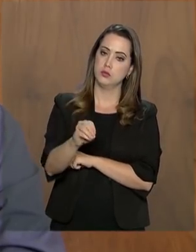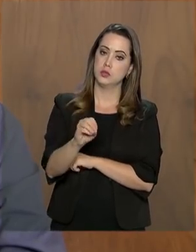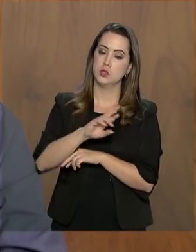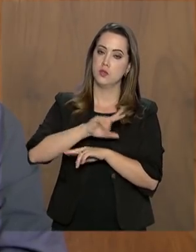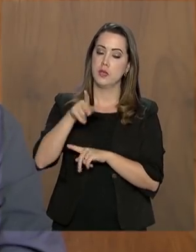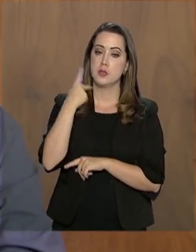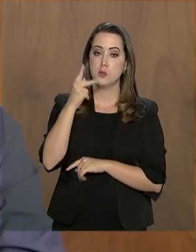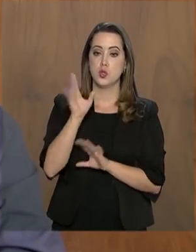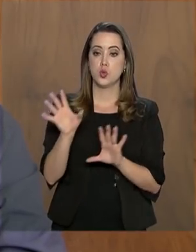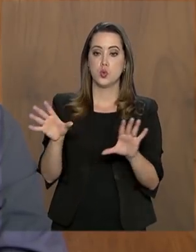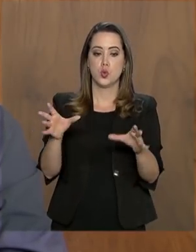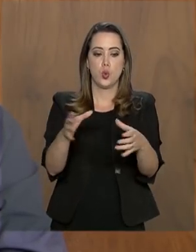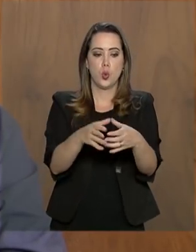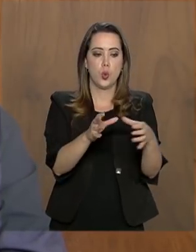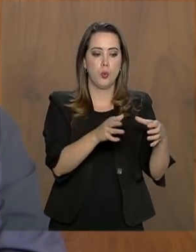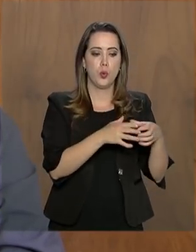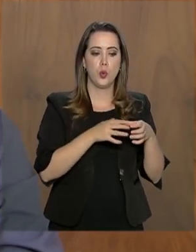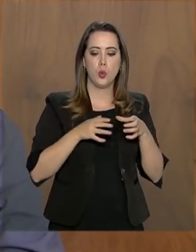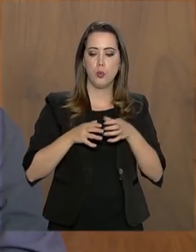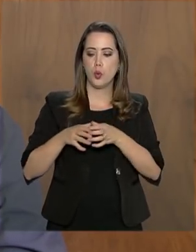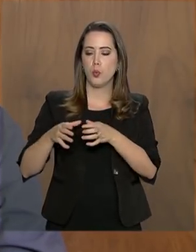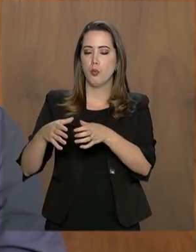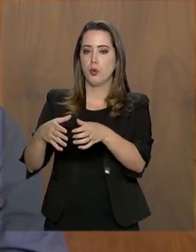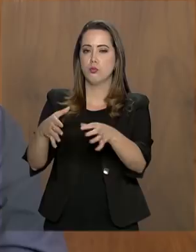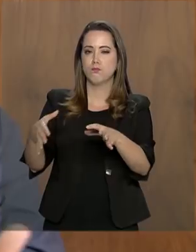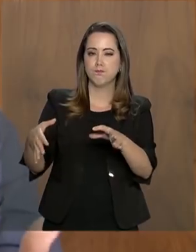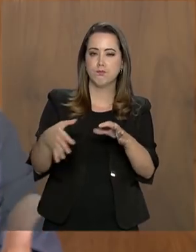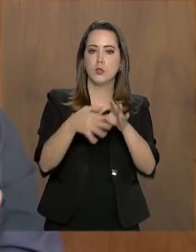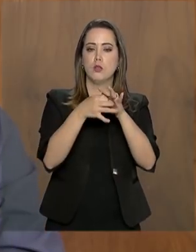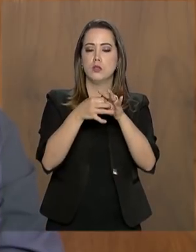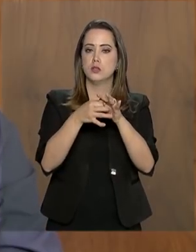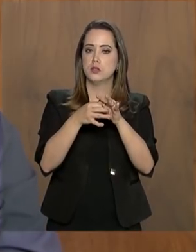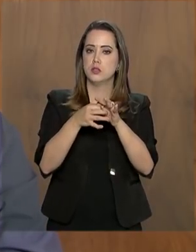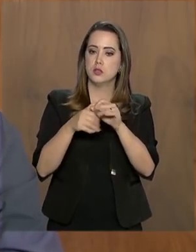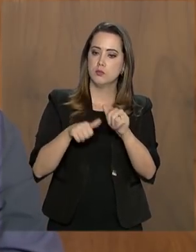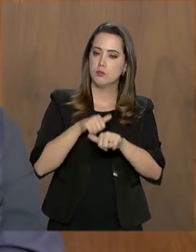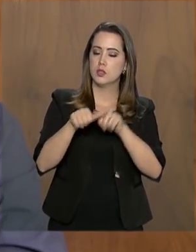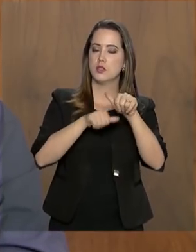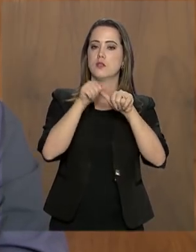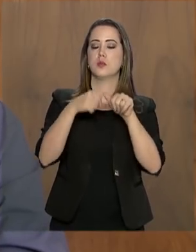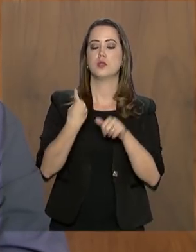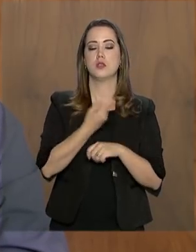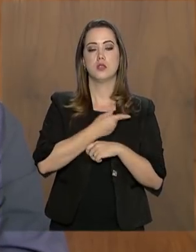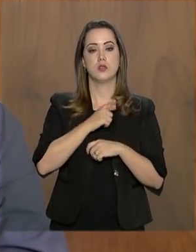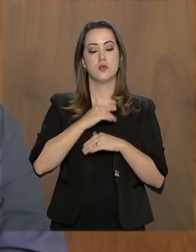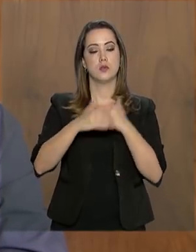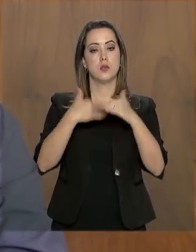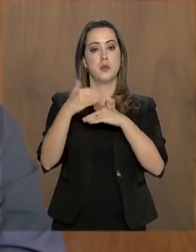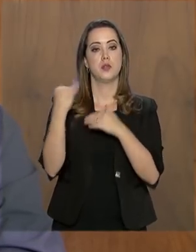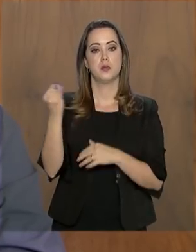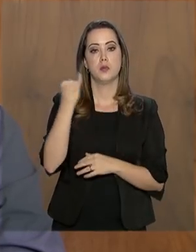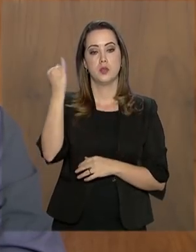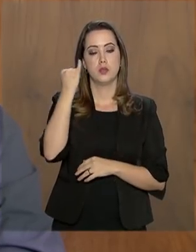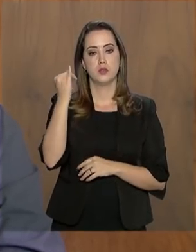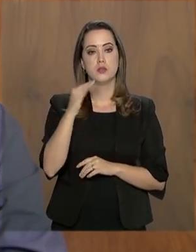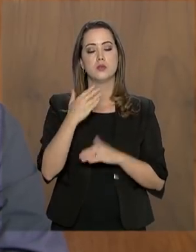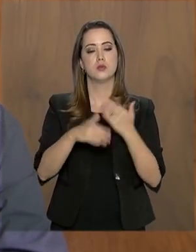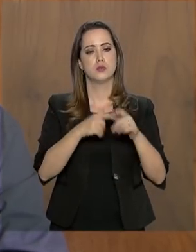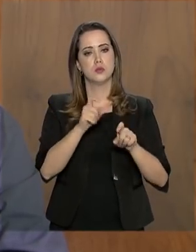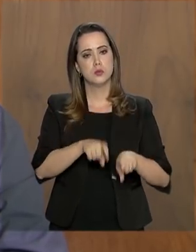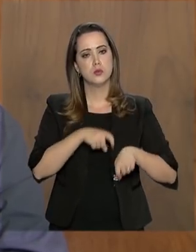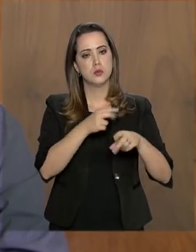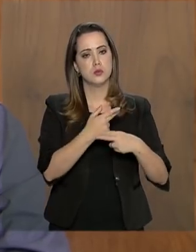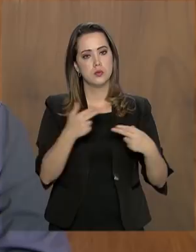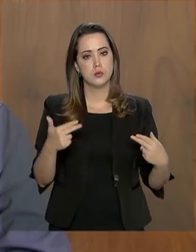setoriais e políticas macroeconômicas, elas fizeram com que nós tivéssemos um aumento grande do crescimento do